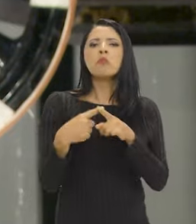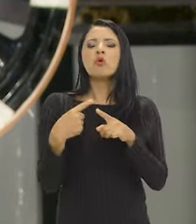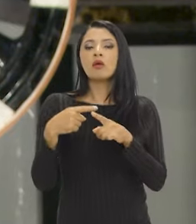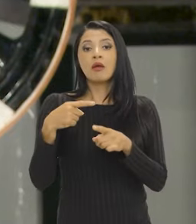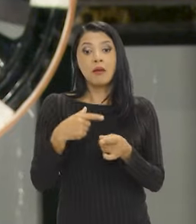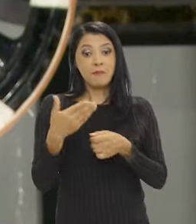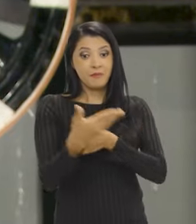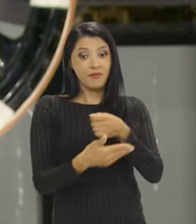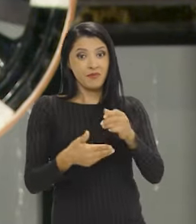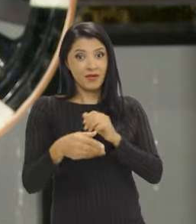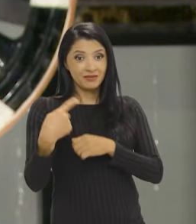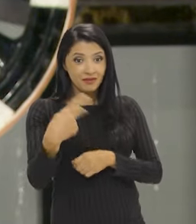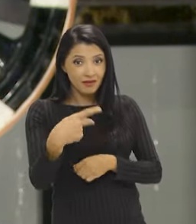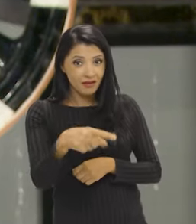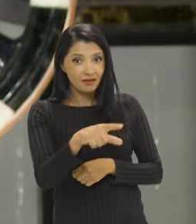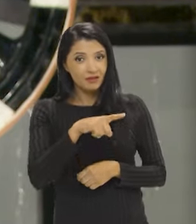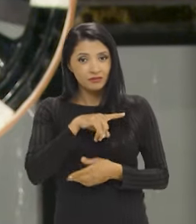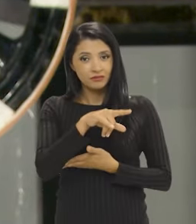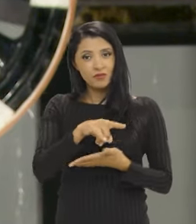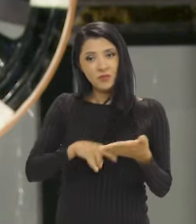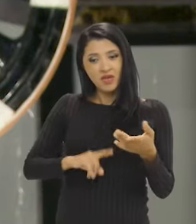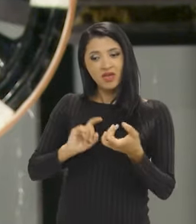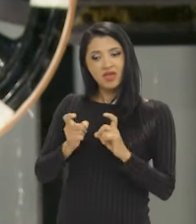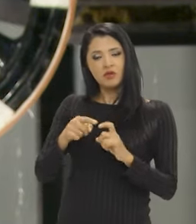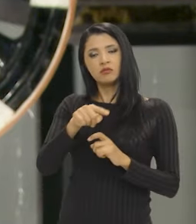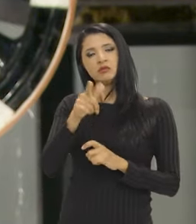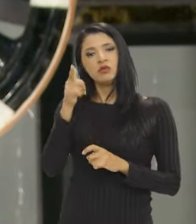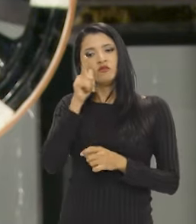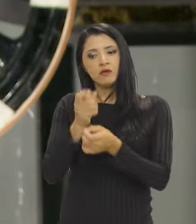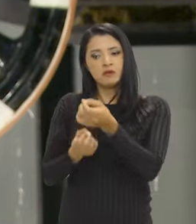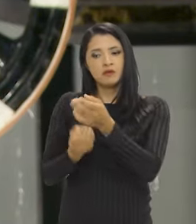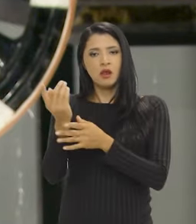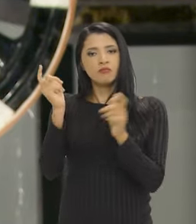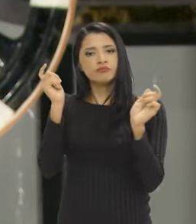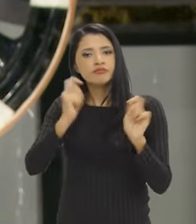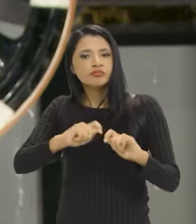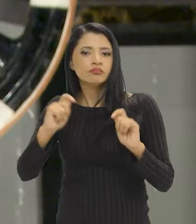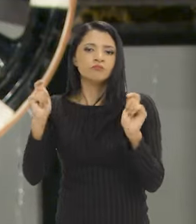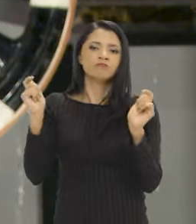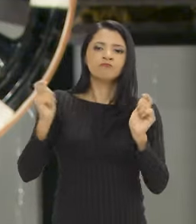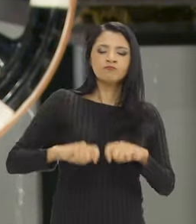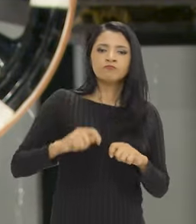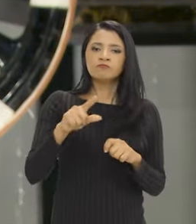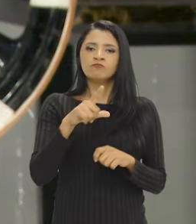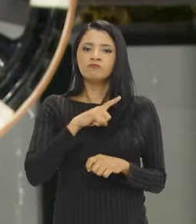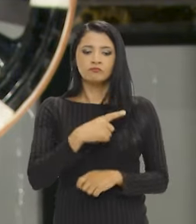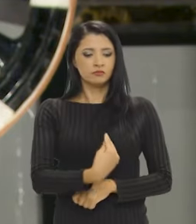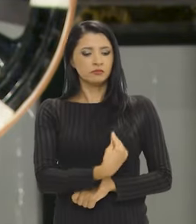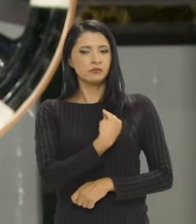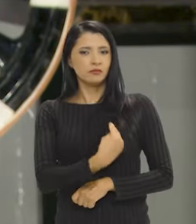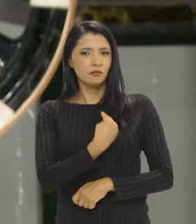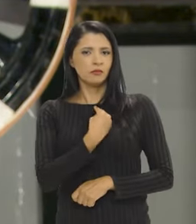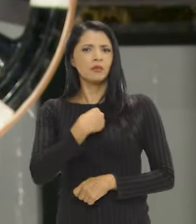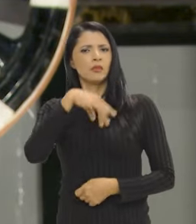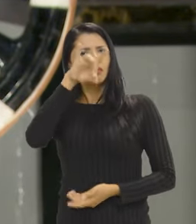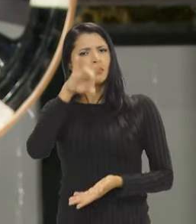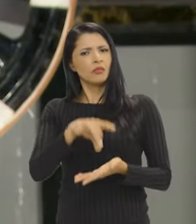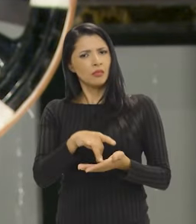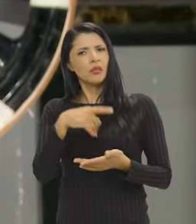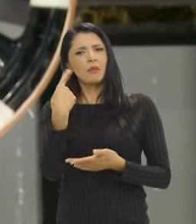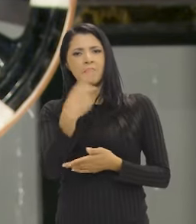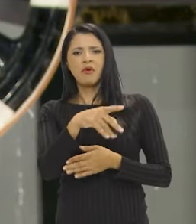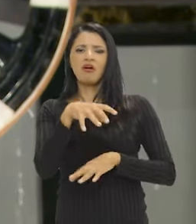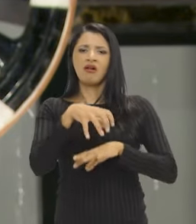é a partir dela que a gente vai construir condições de uma existência mais